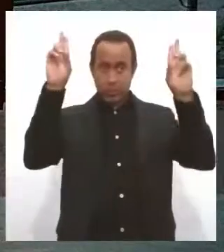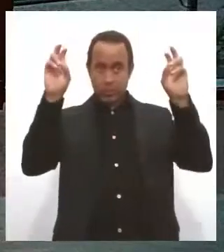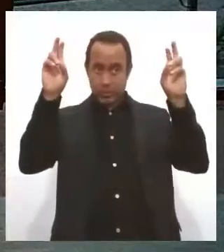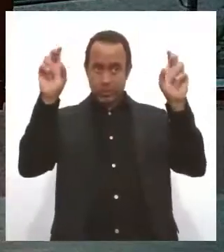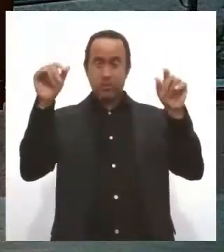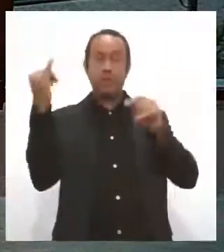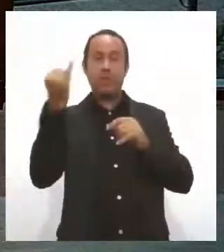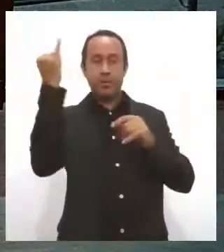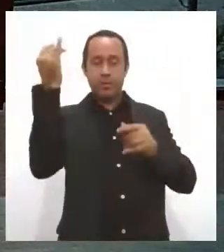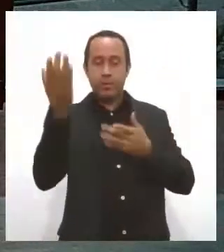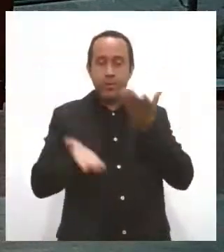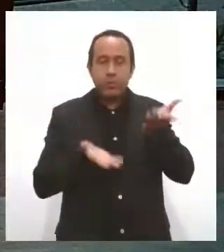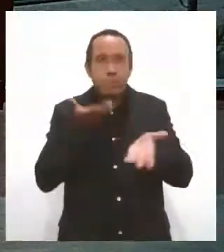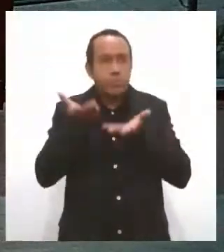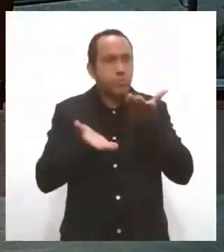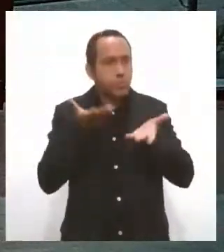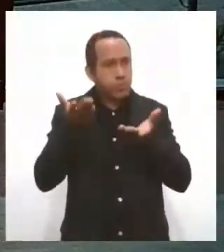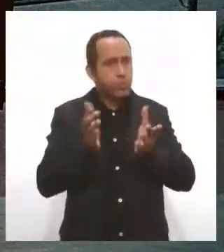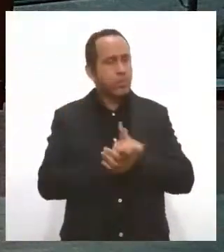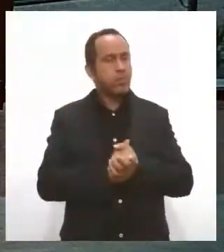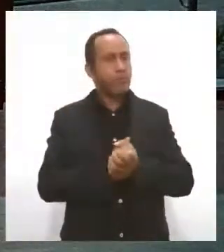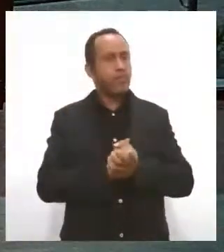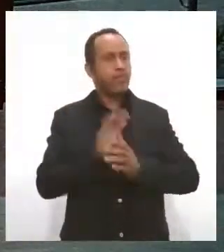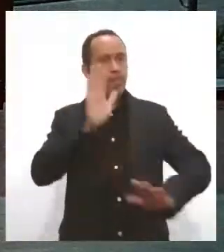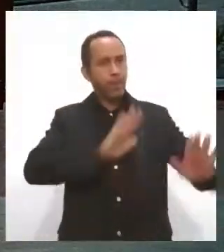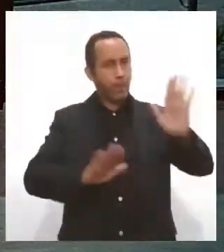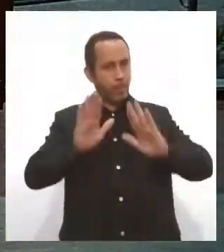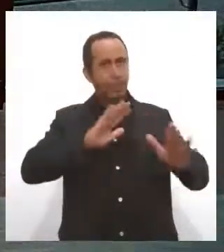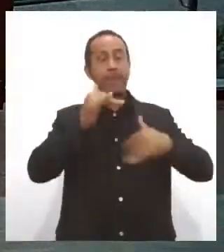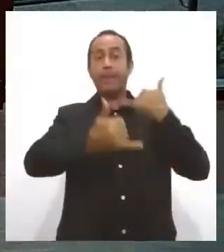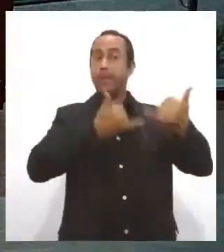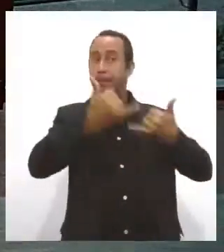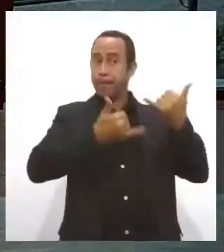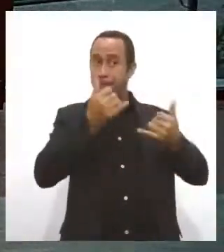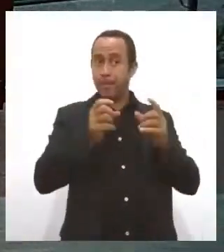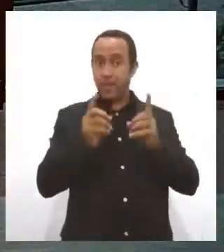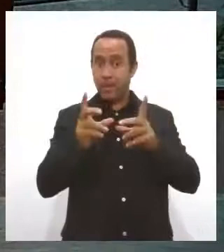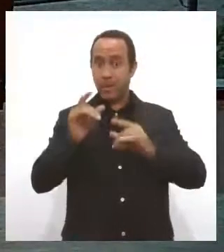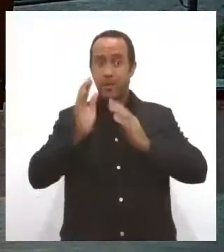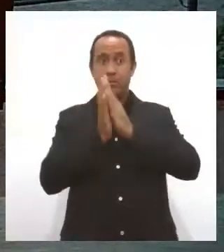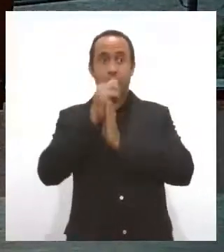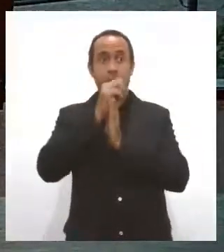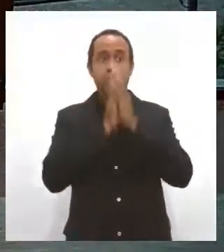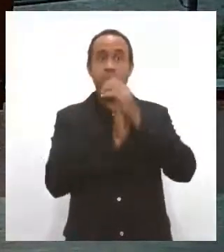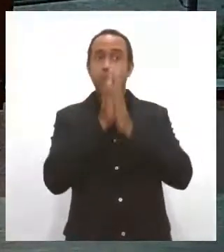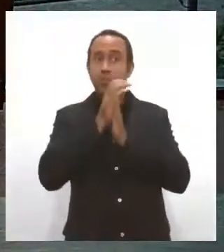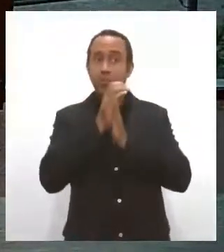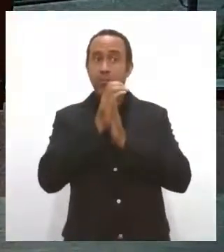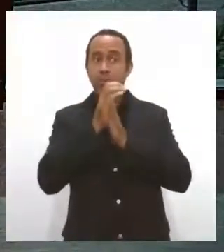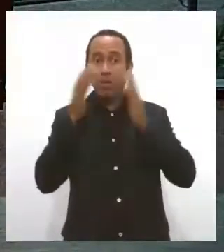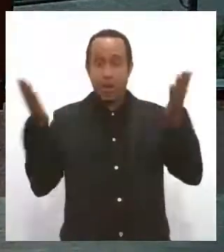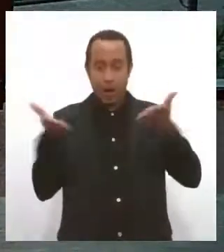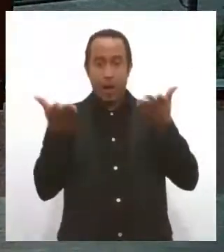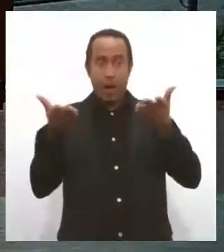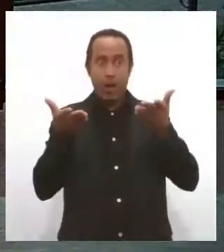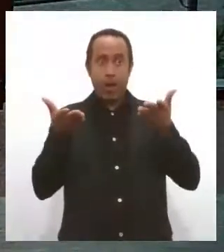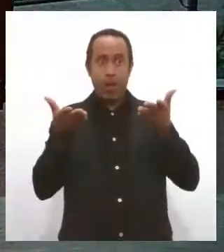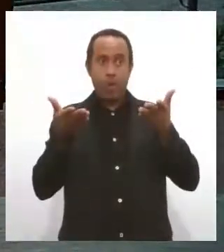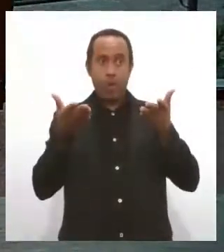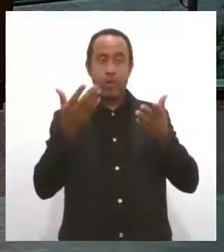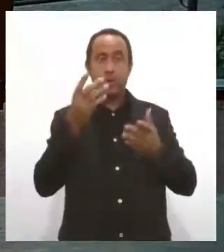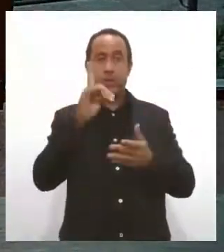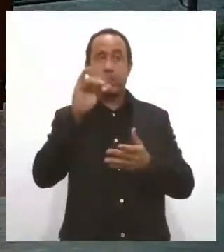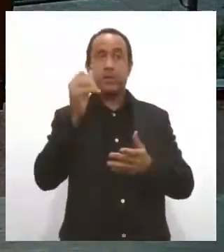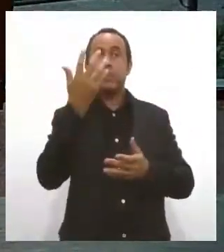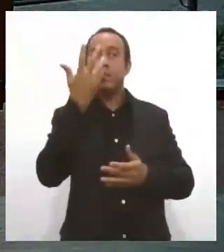que é o cuidado em relação aos brinquedos, a venda de brinquedos nesse período do dia das crianças.